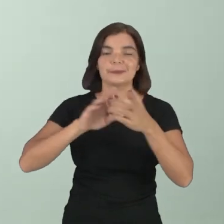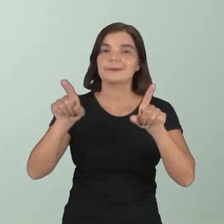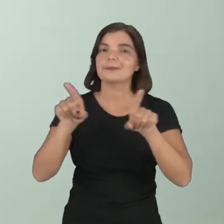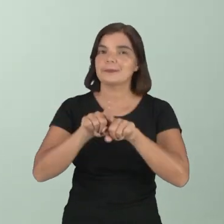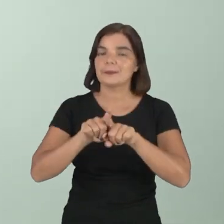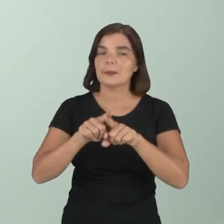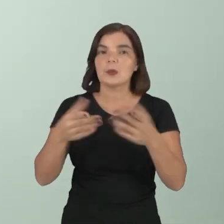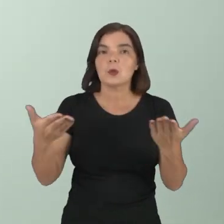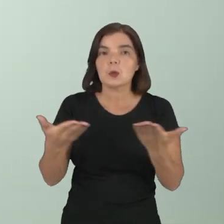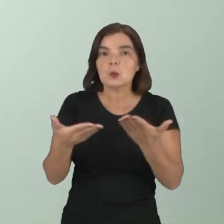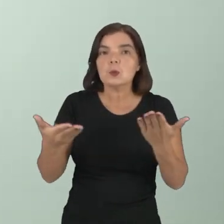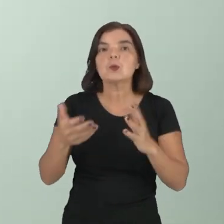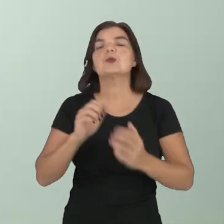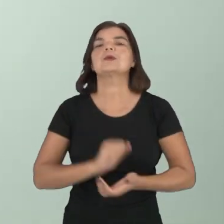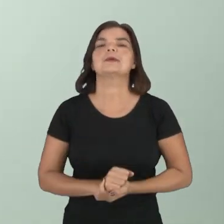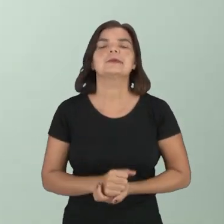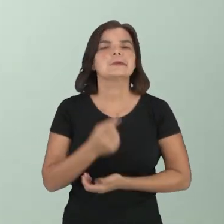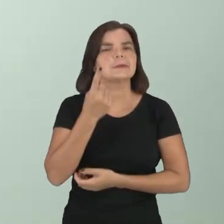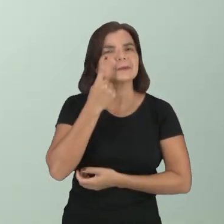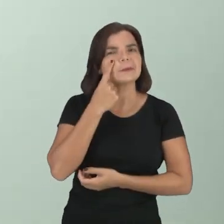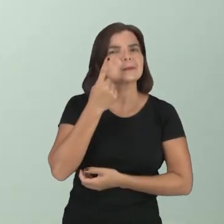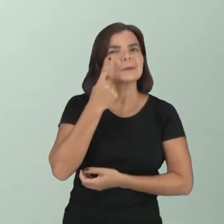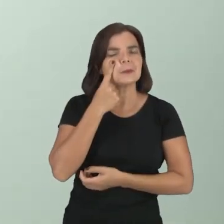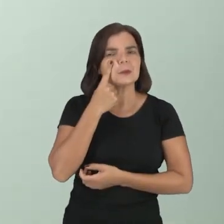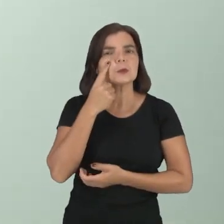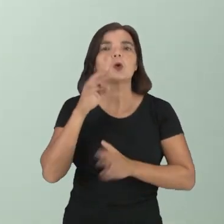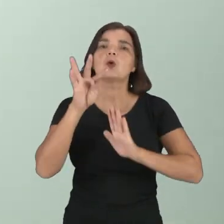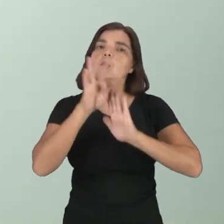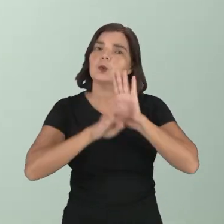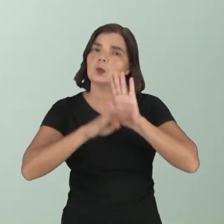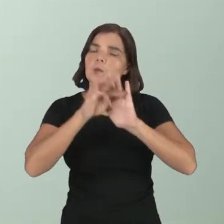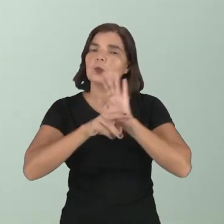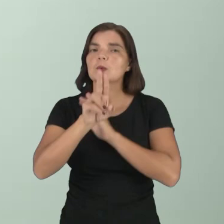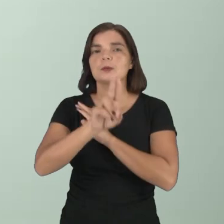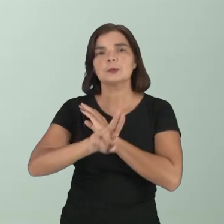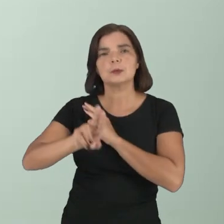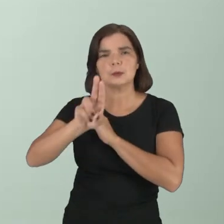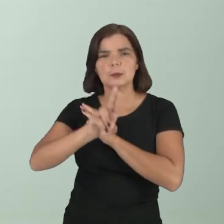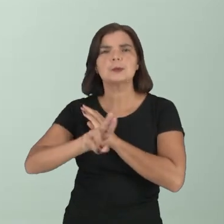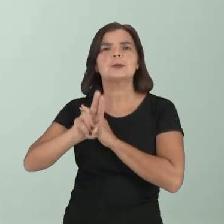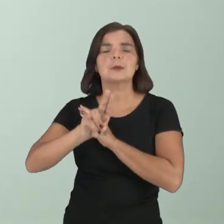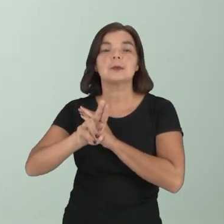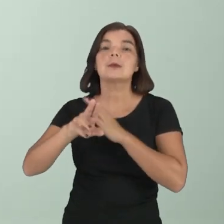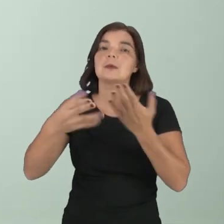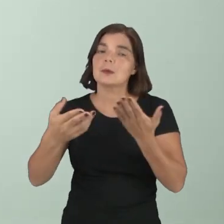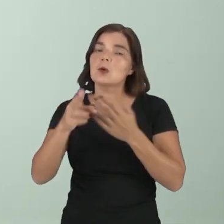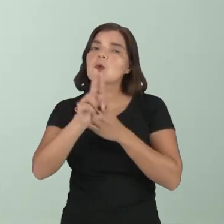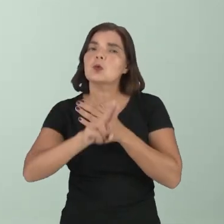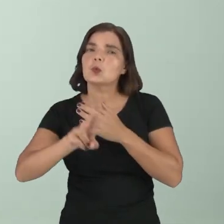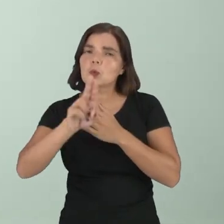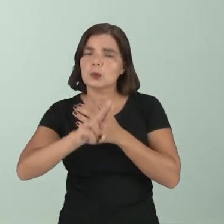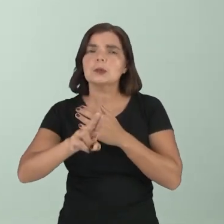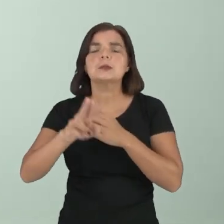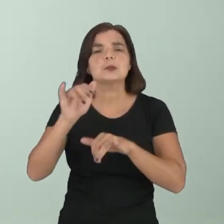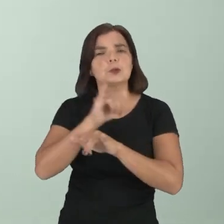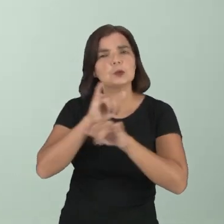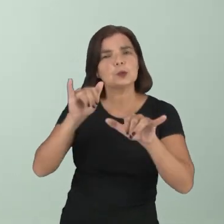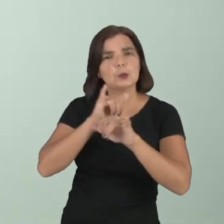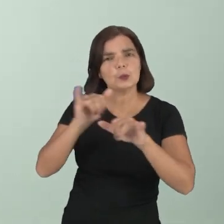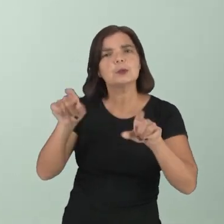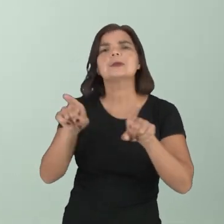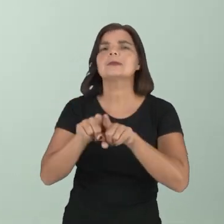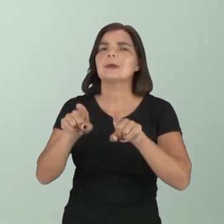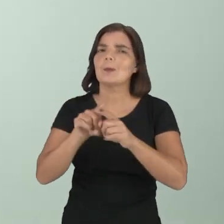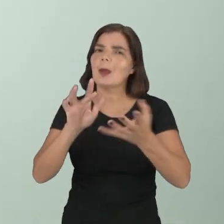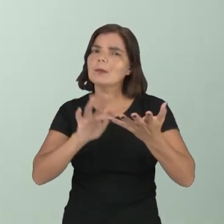e, partir de hoje, observem mais os textos que vocês utilizam tanto. Nós utilizamos o comentário nas